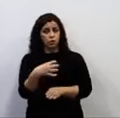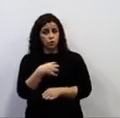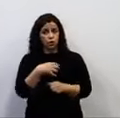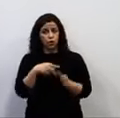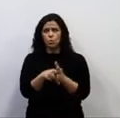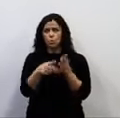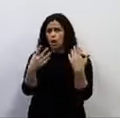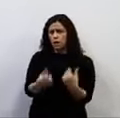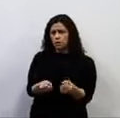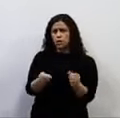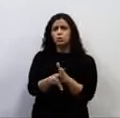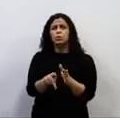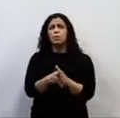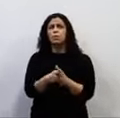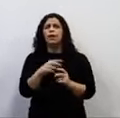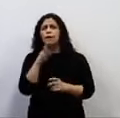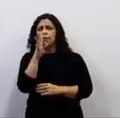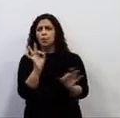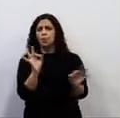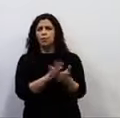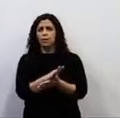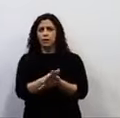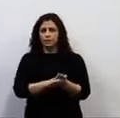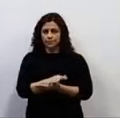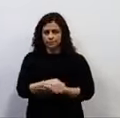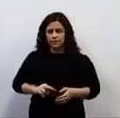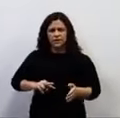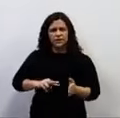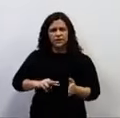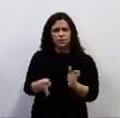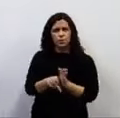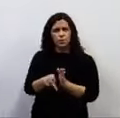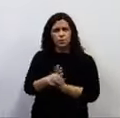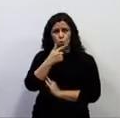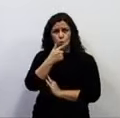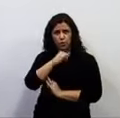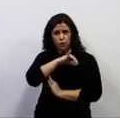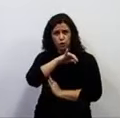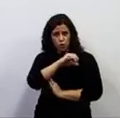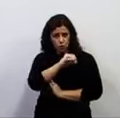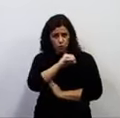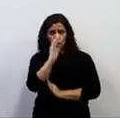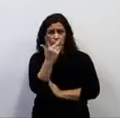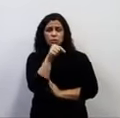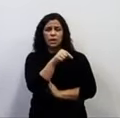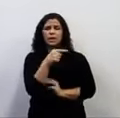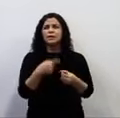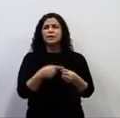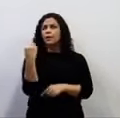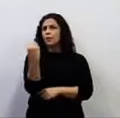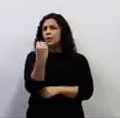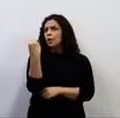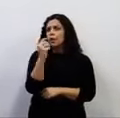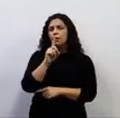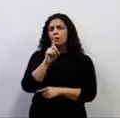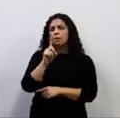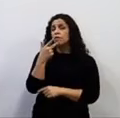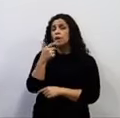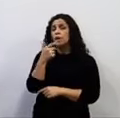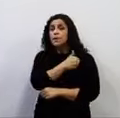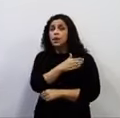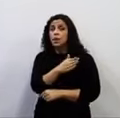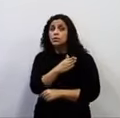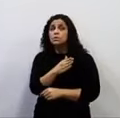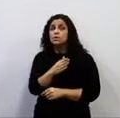senso crítico. Não estou falando do caso do João Alberto, que ocorreu em Porto Alegre, mas eu estou falando em preconceito com determinado